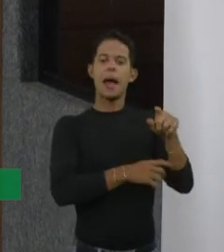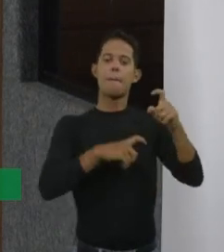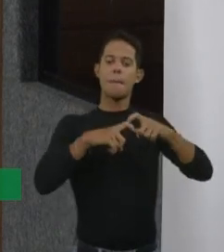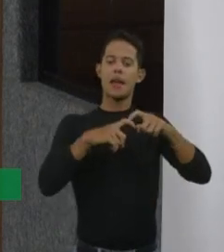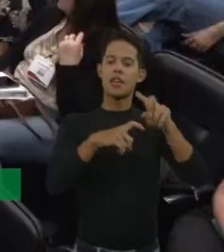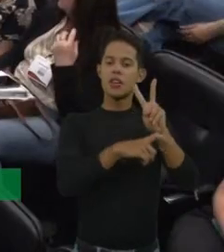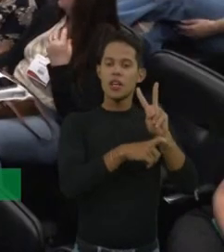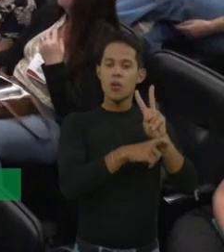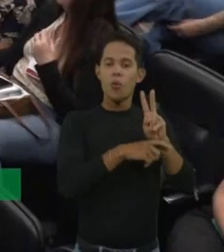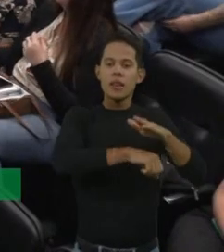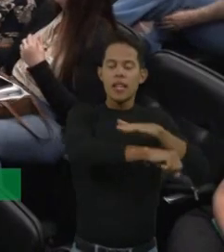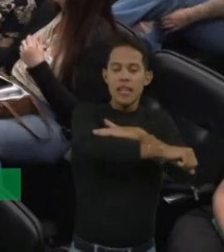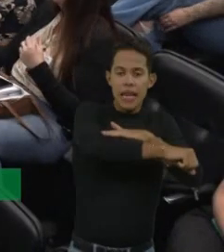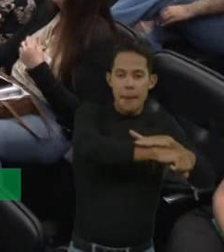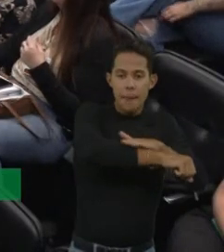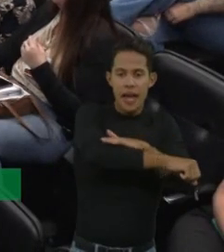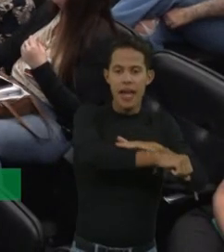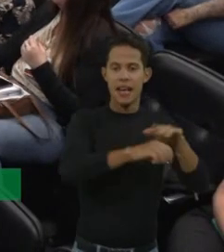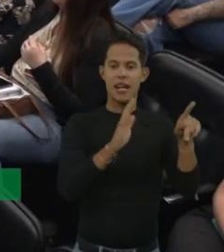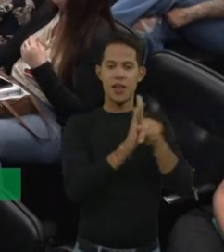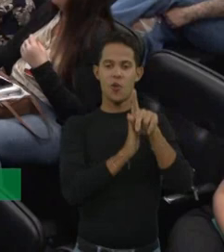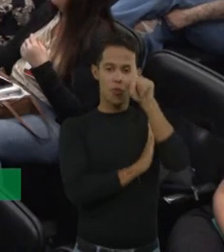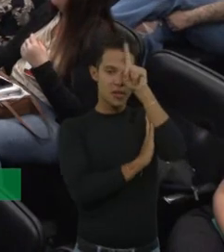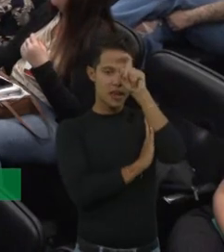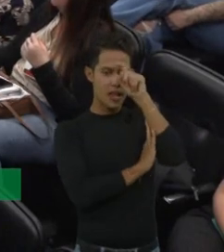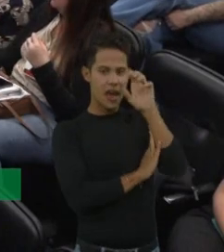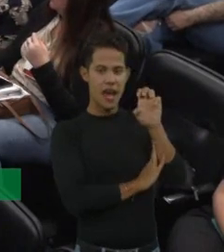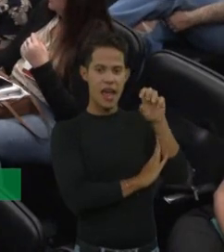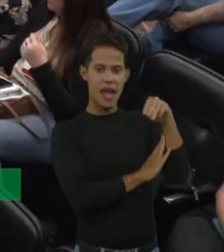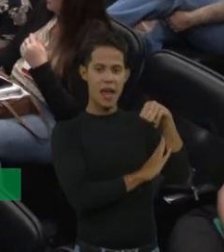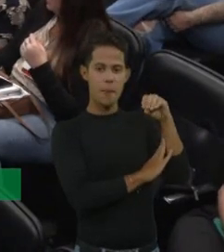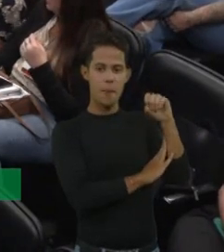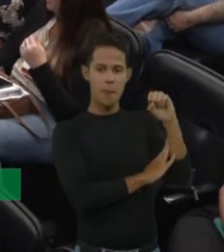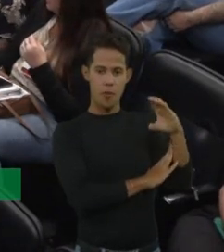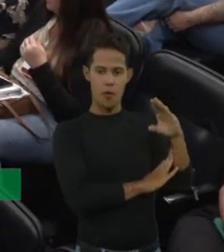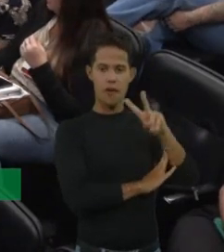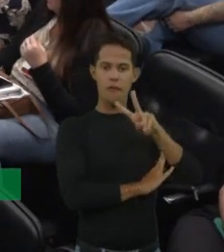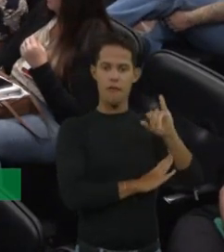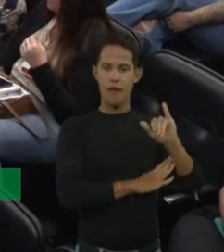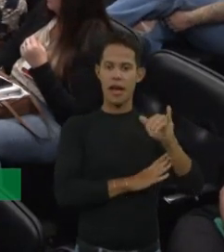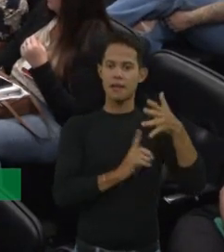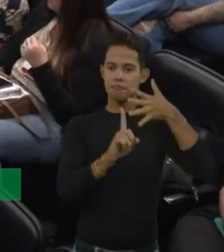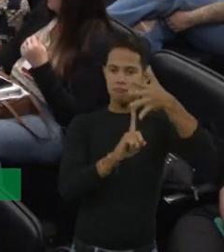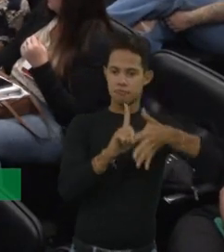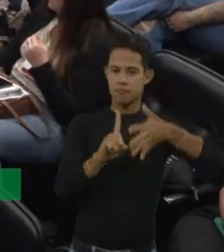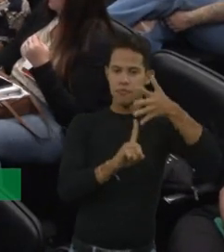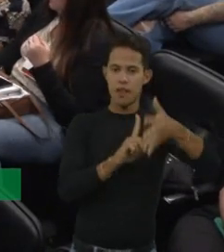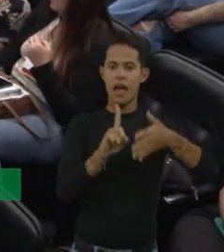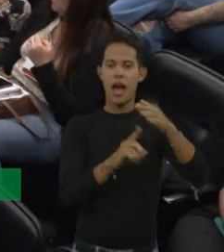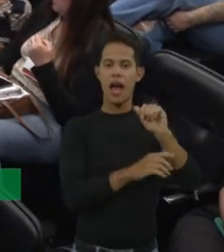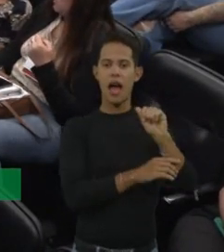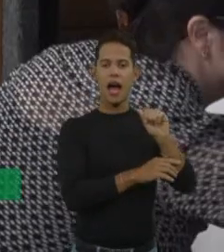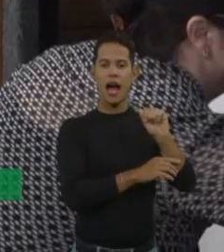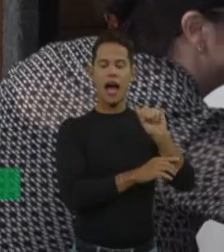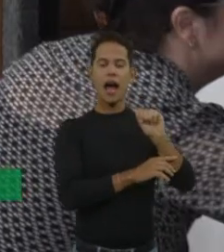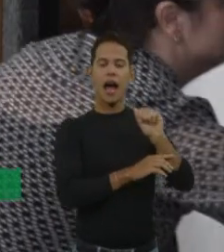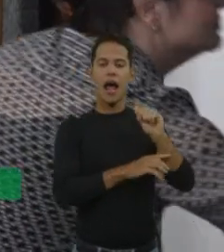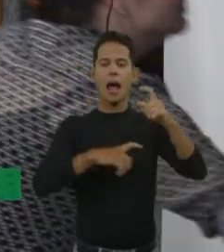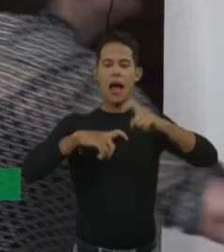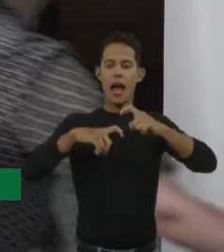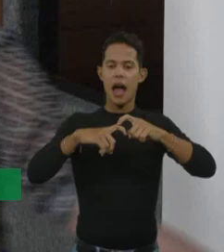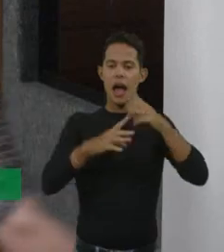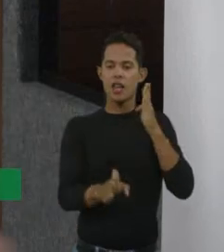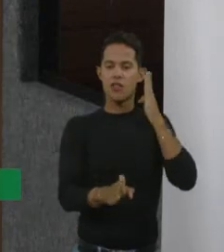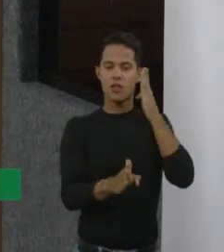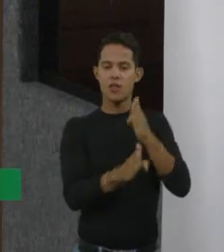hemoterapeuta do Emosc, o qual ministrará a palestra com o tema abordagens diagnóstica e terapêutica de pessoas